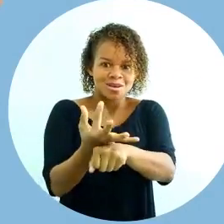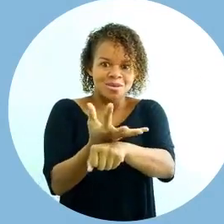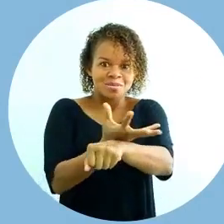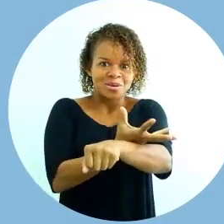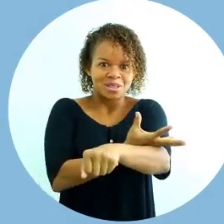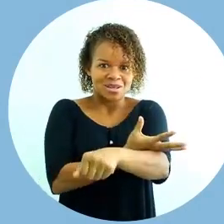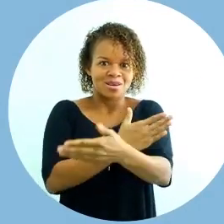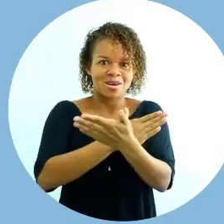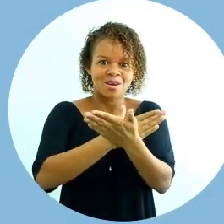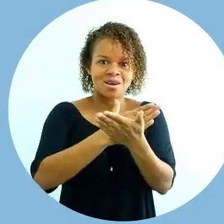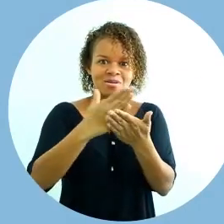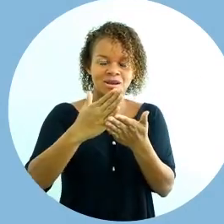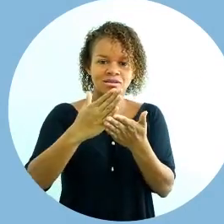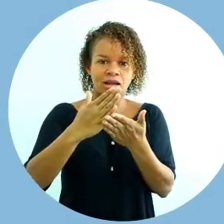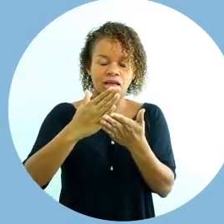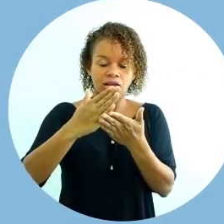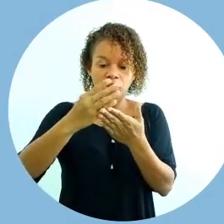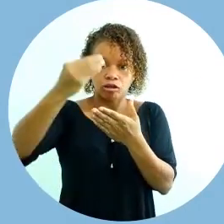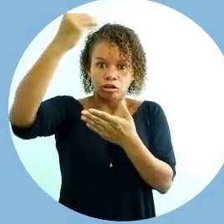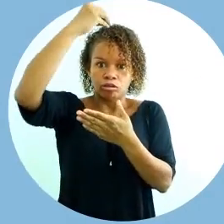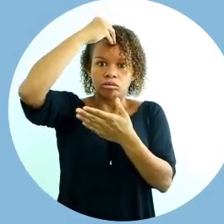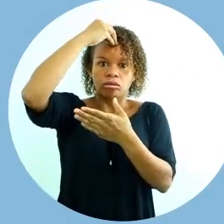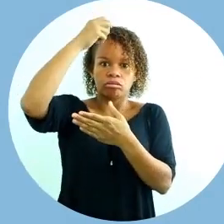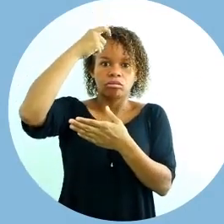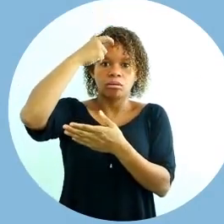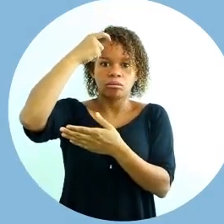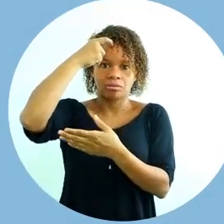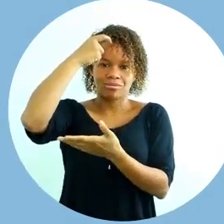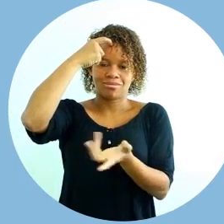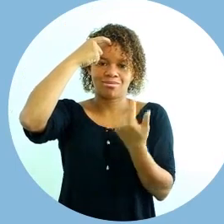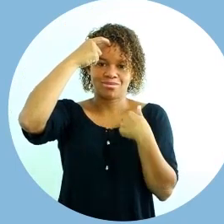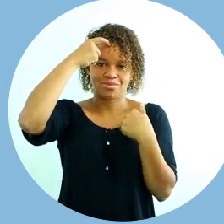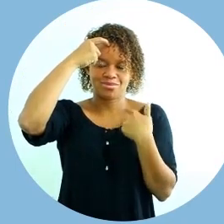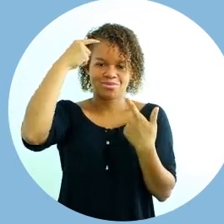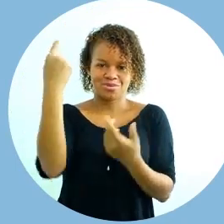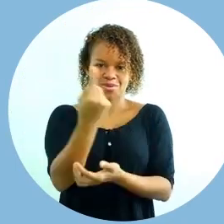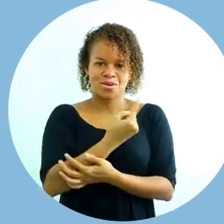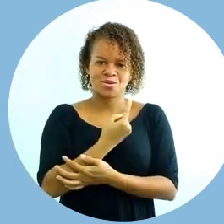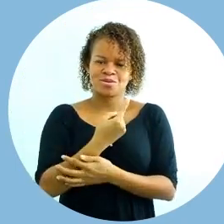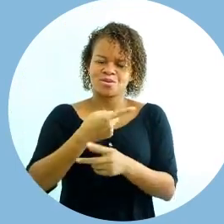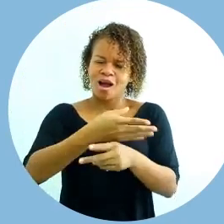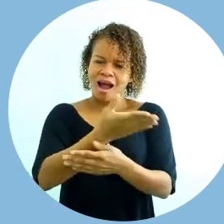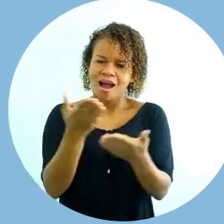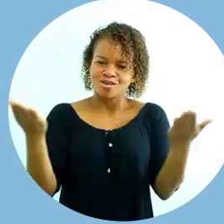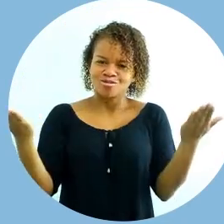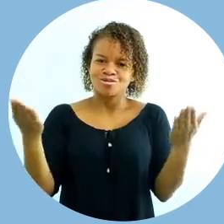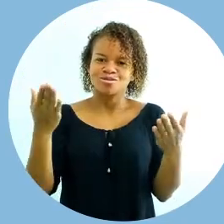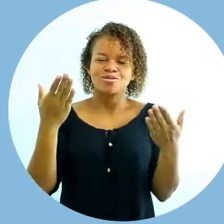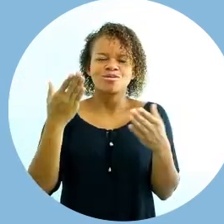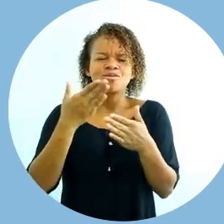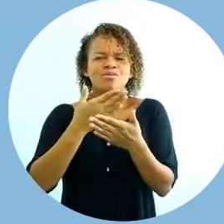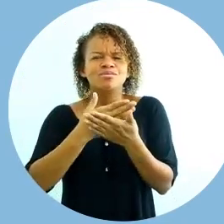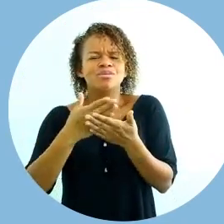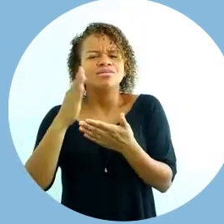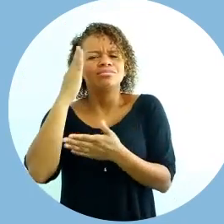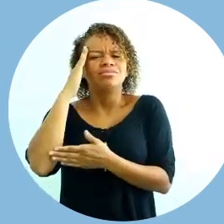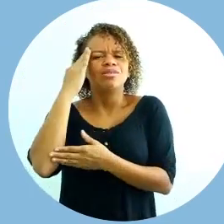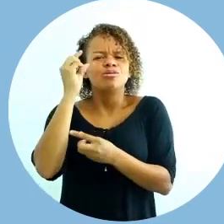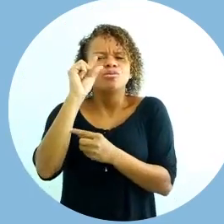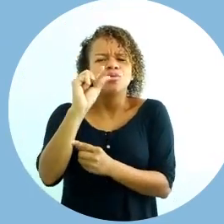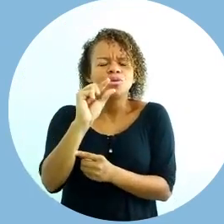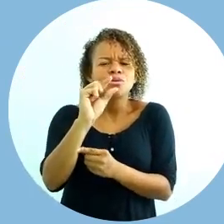na cabeça da gente. Quando a gente começa a entender um pouco, que mensagem a gente vai